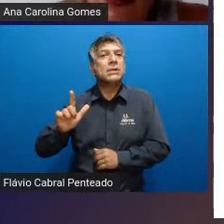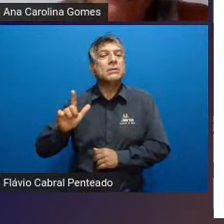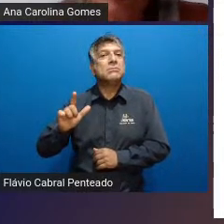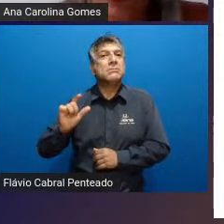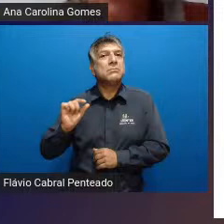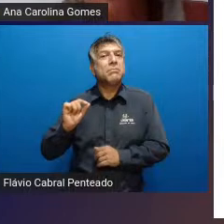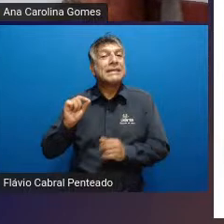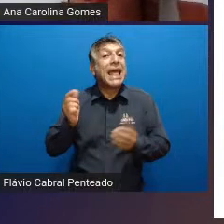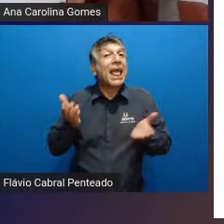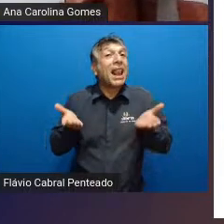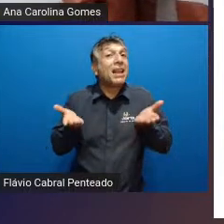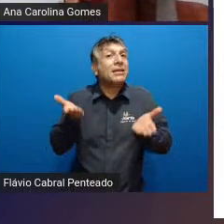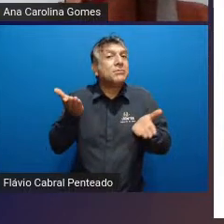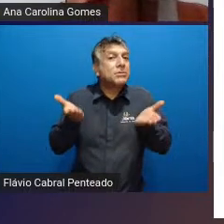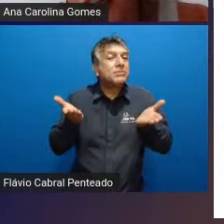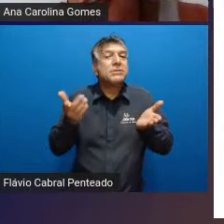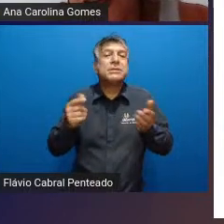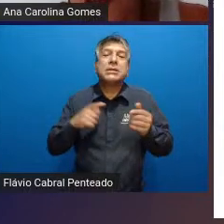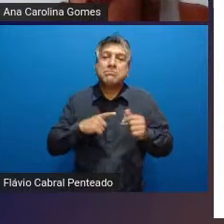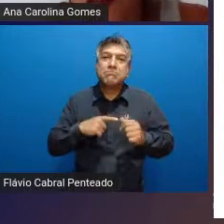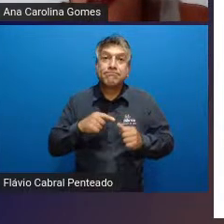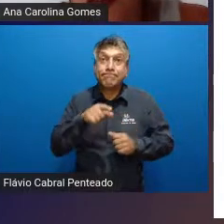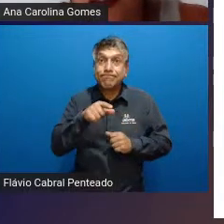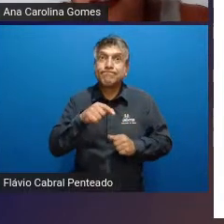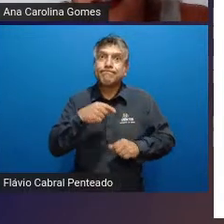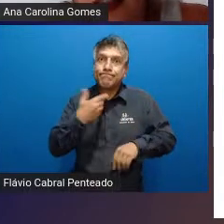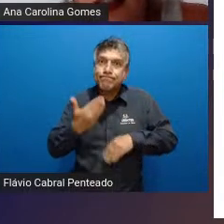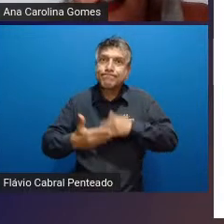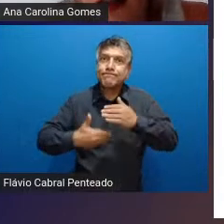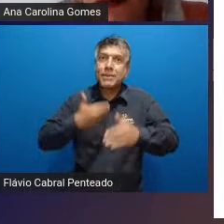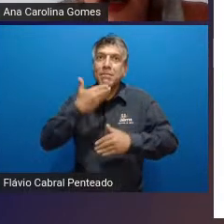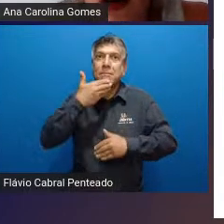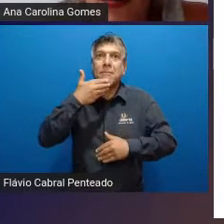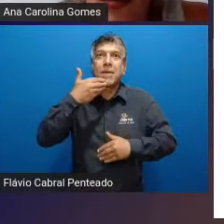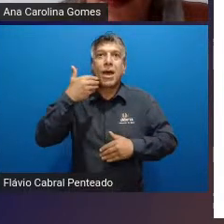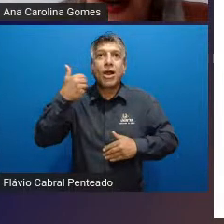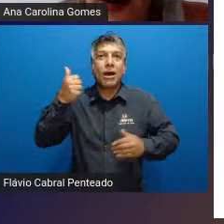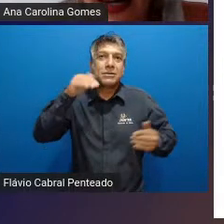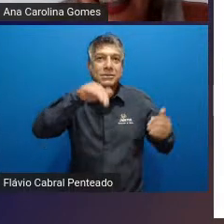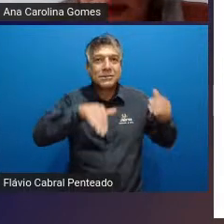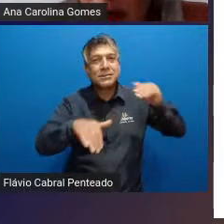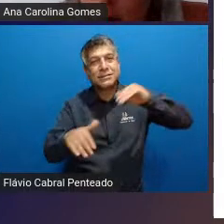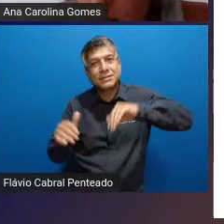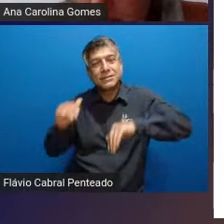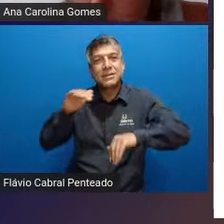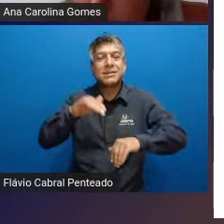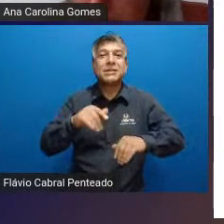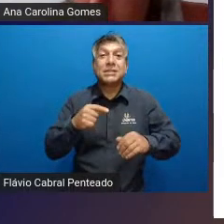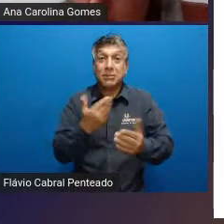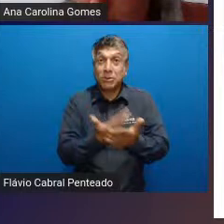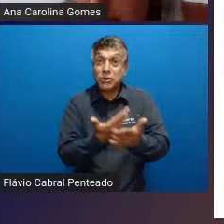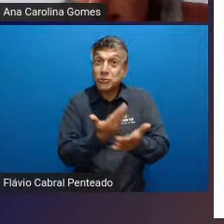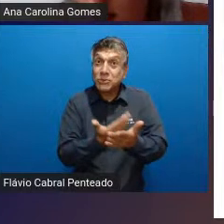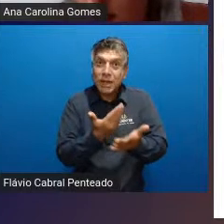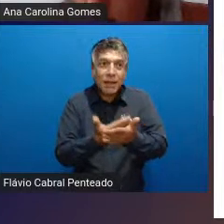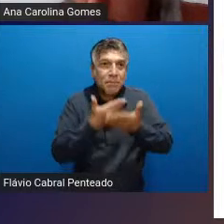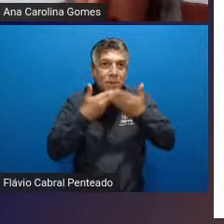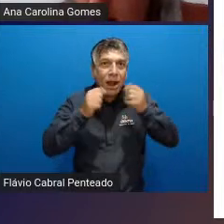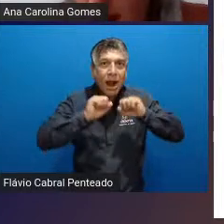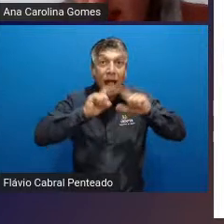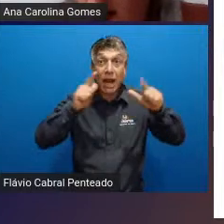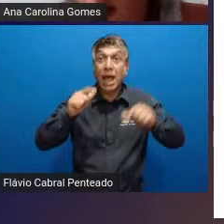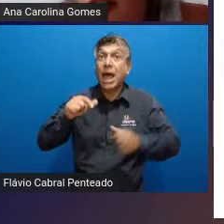melhora nas habilidades aquáticas também né melhor desempenho acadêmico principalmente para os